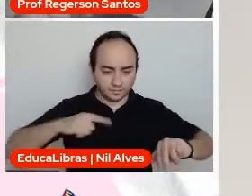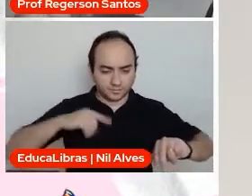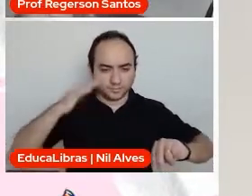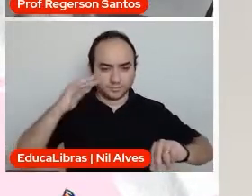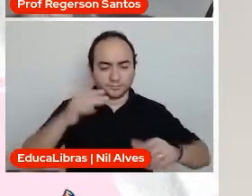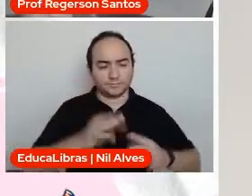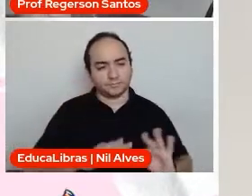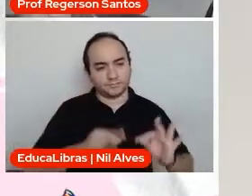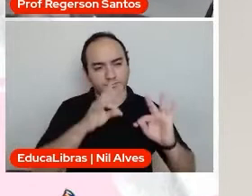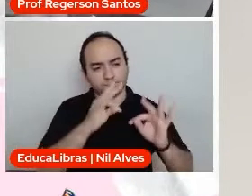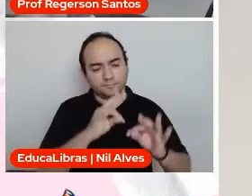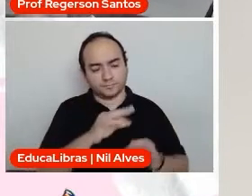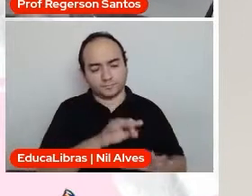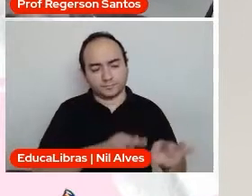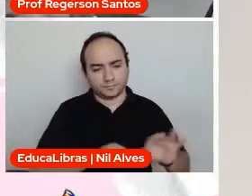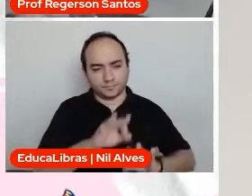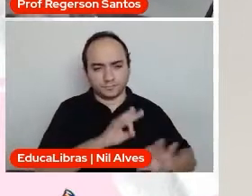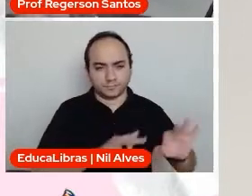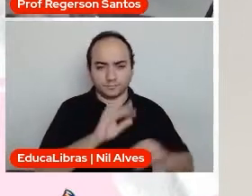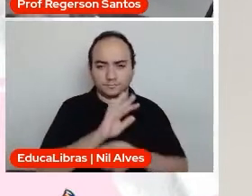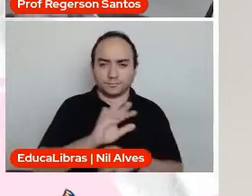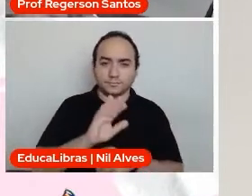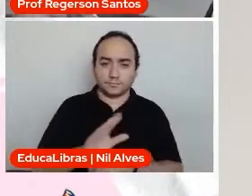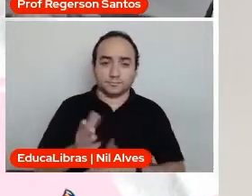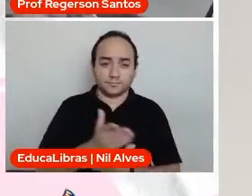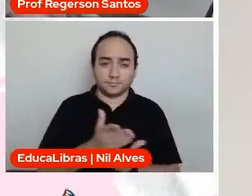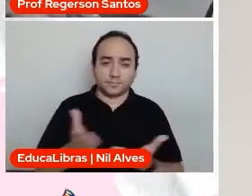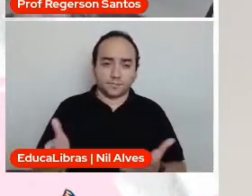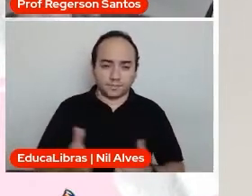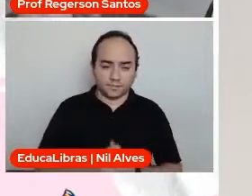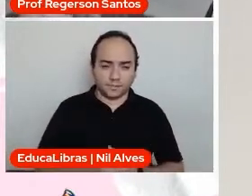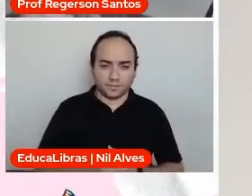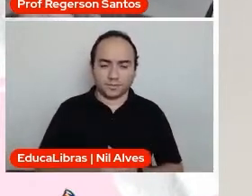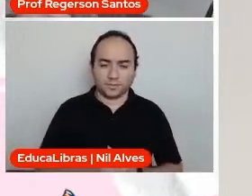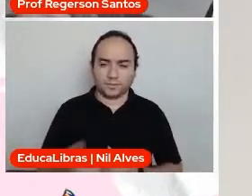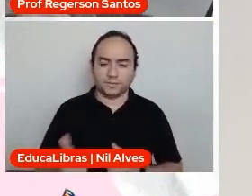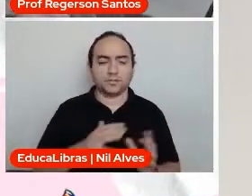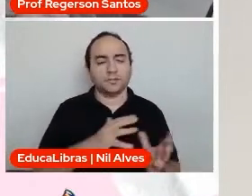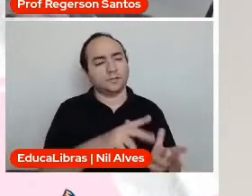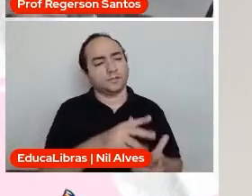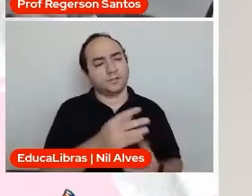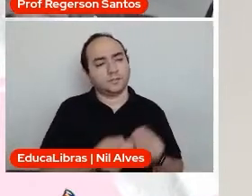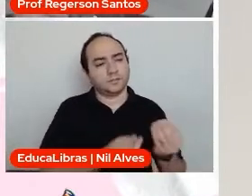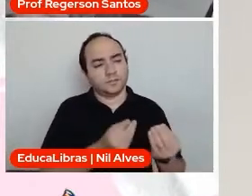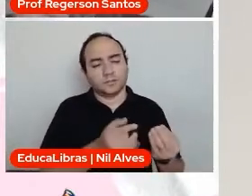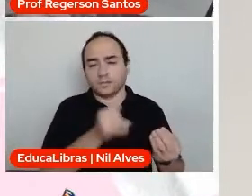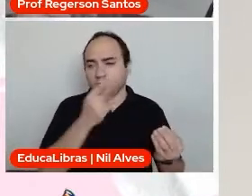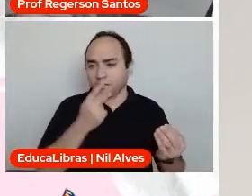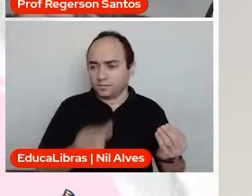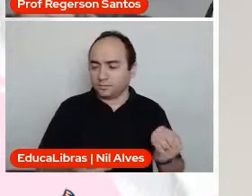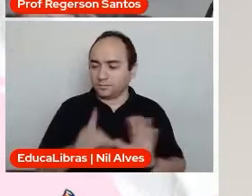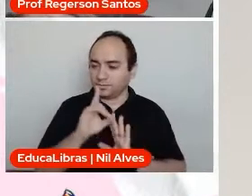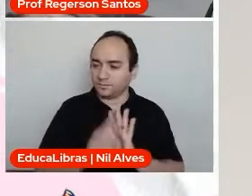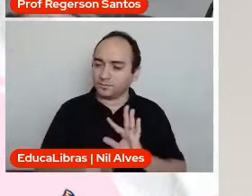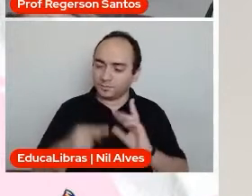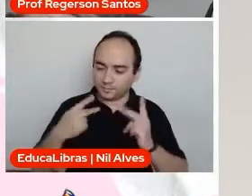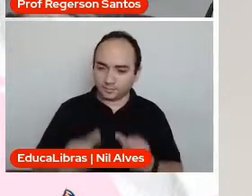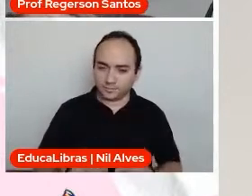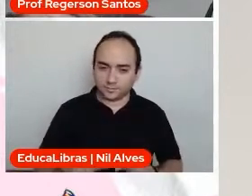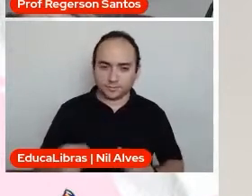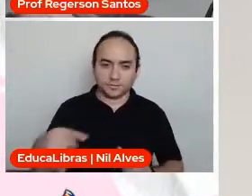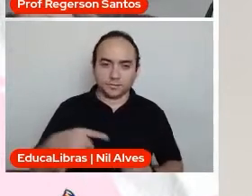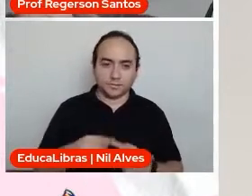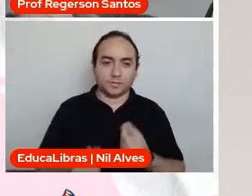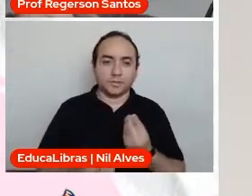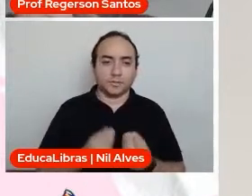tecnológicas para chegar. Então, olha só o mundo que é. Como se pode falar em direitos humanos em sociedade ainda que a exclusão digital é